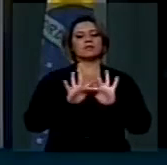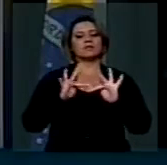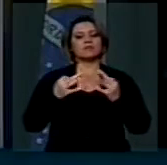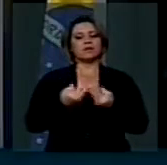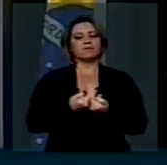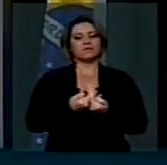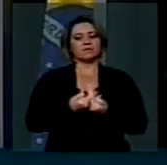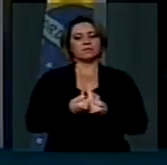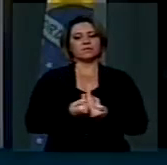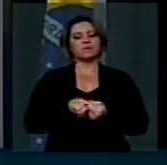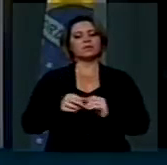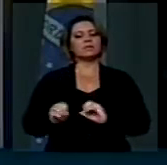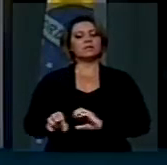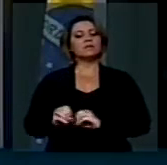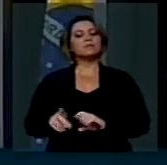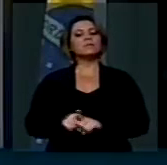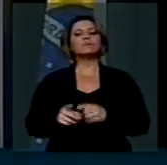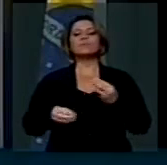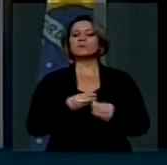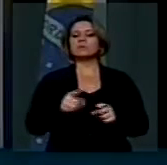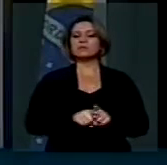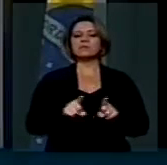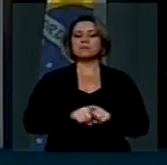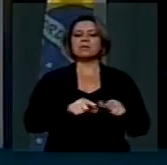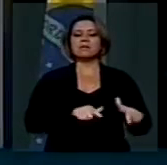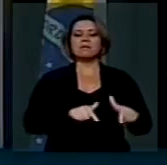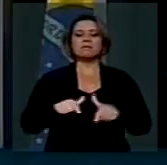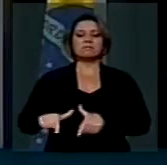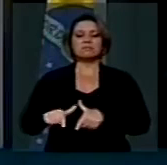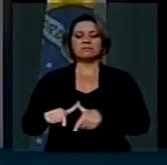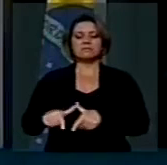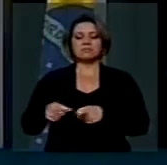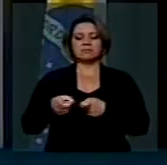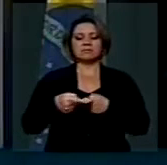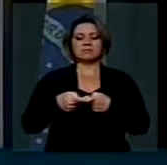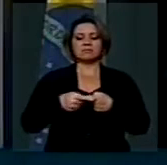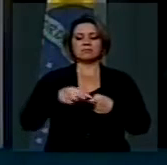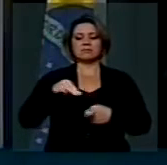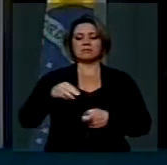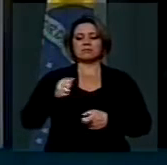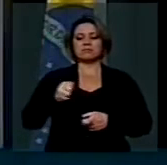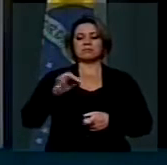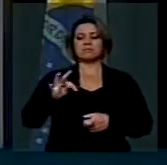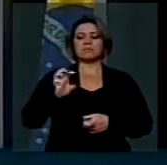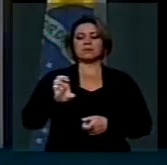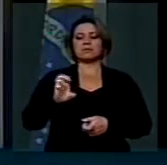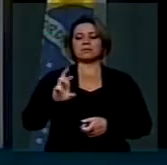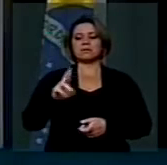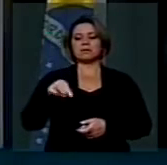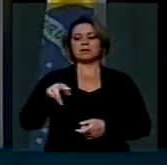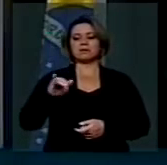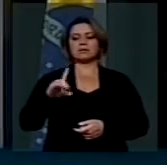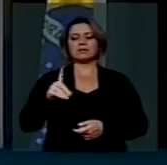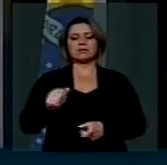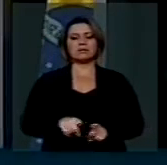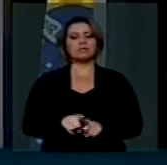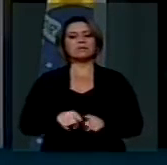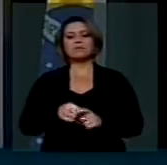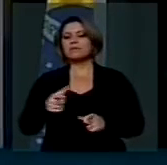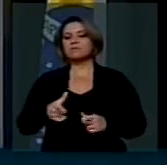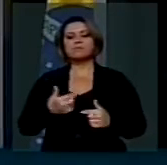licença maternidade. Mas é de se estranhar que a licença maternidade não dá um tratamento diferenciado e